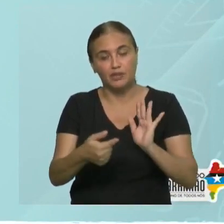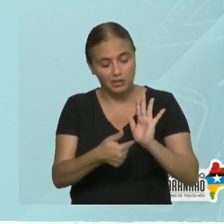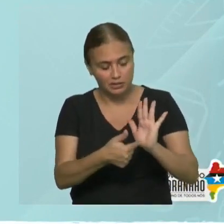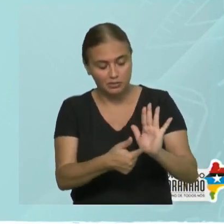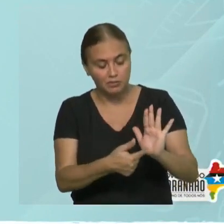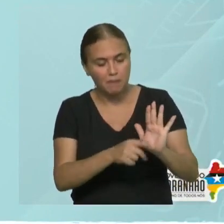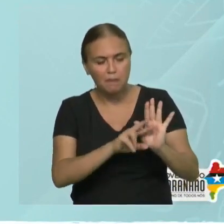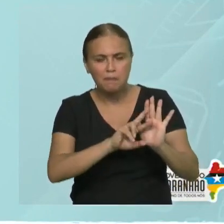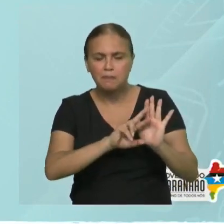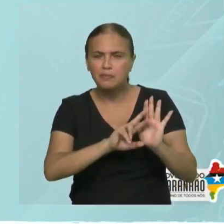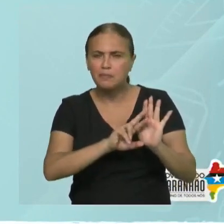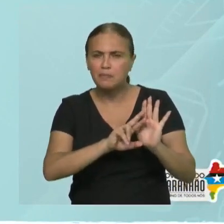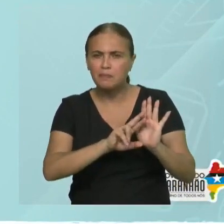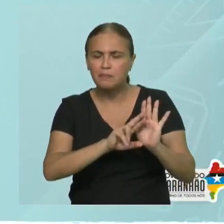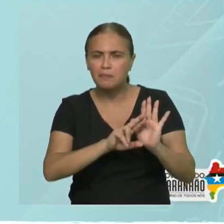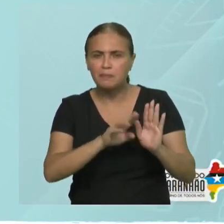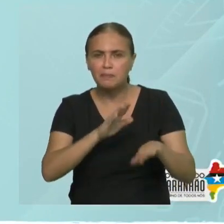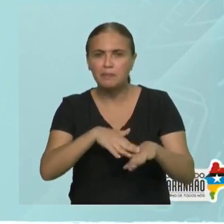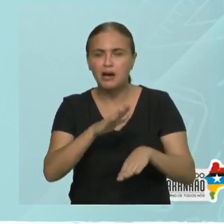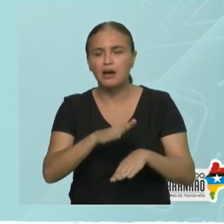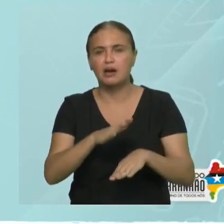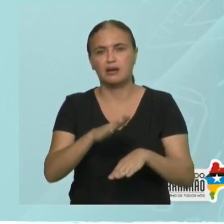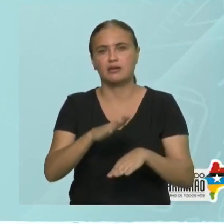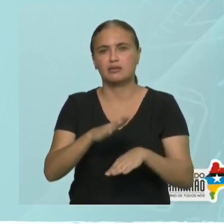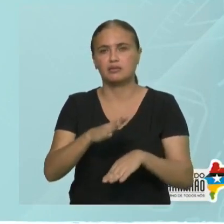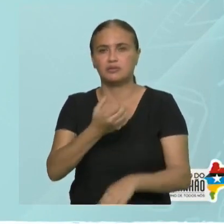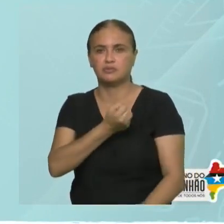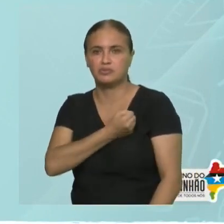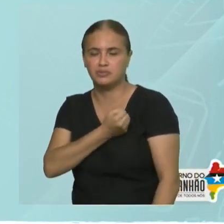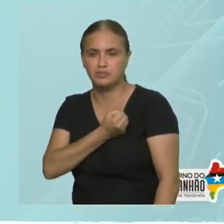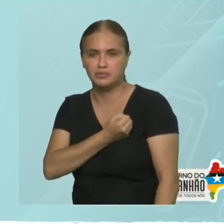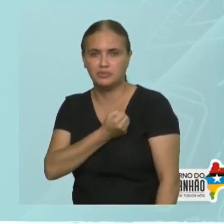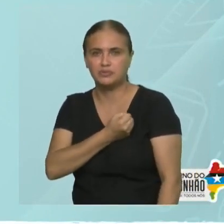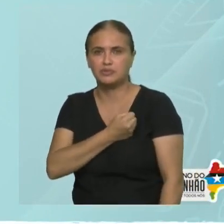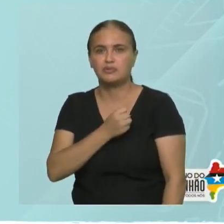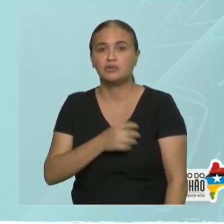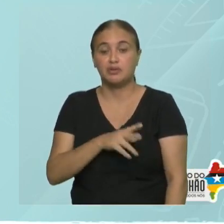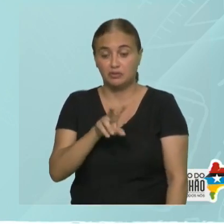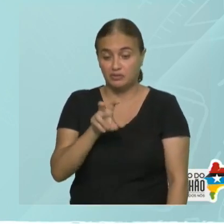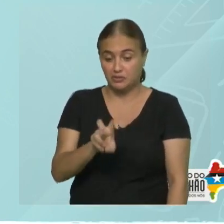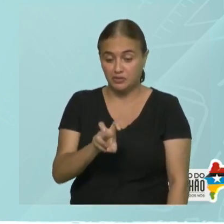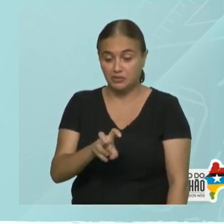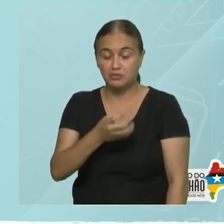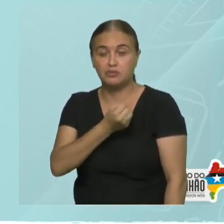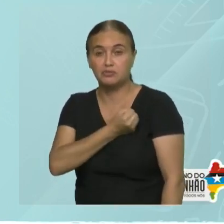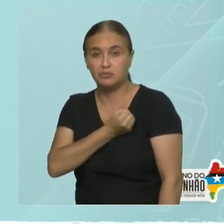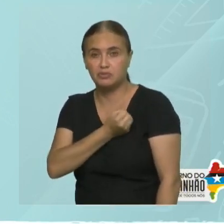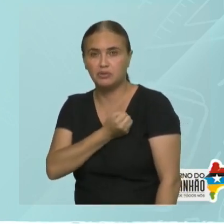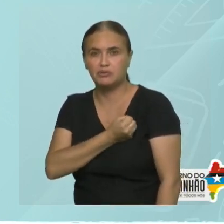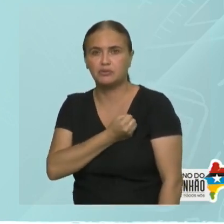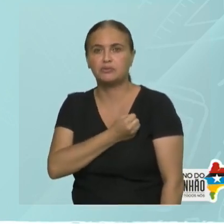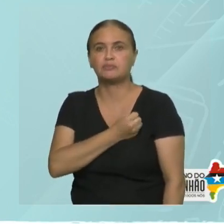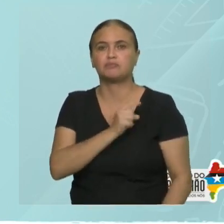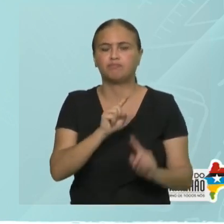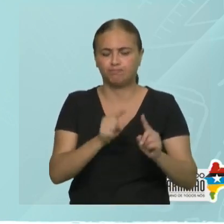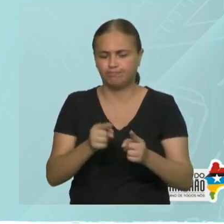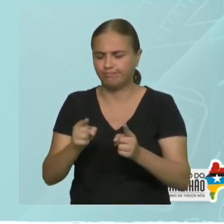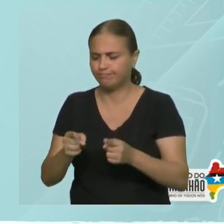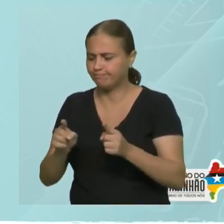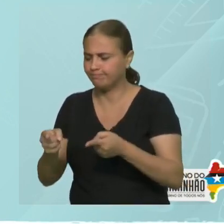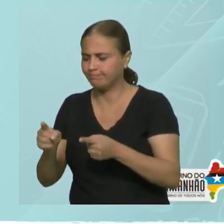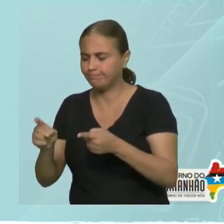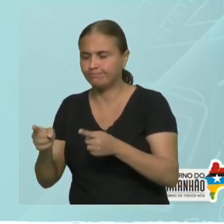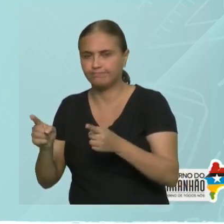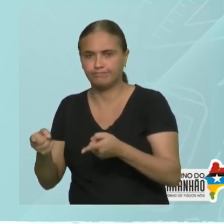números. Letra B. Agora, eu tenho mais números ainda. Tenho 5. Tiago, vamos lá. Eu tenho